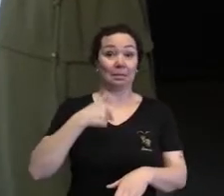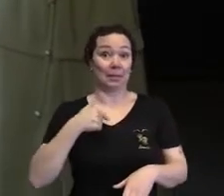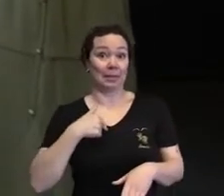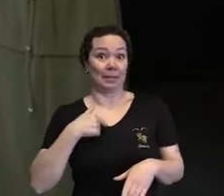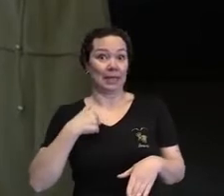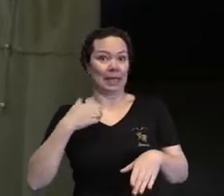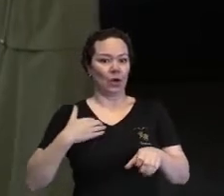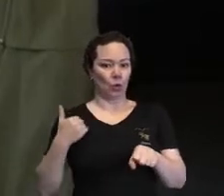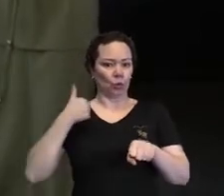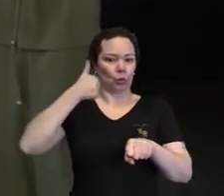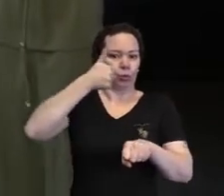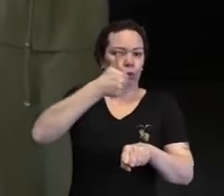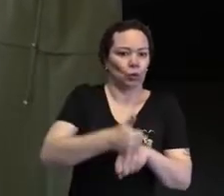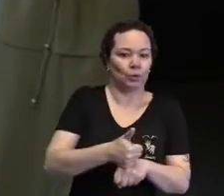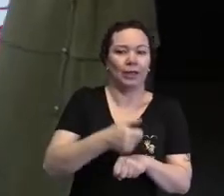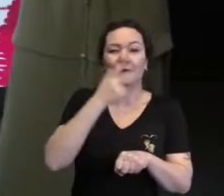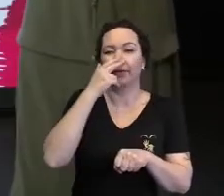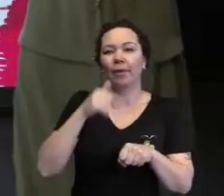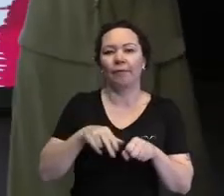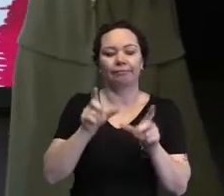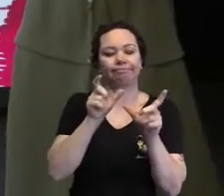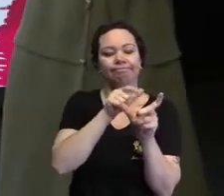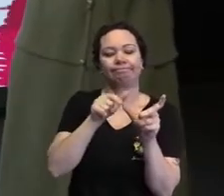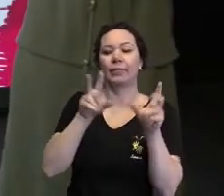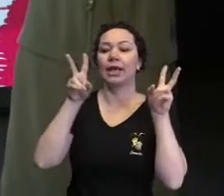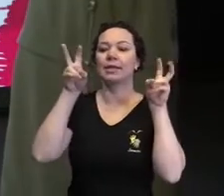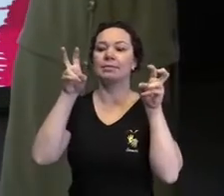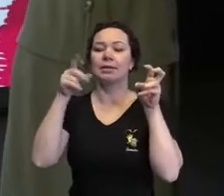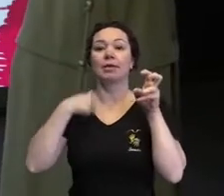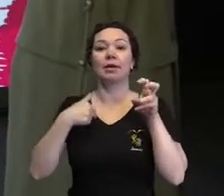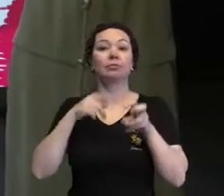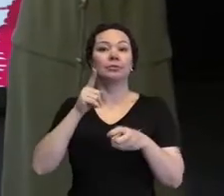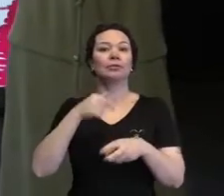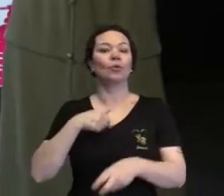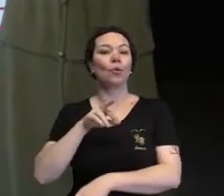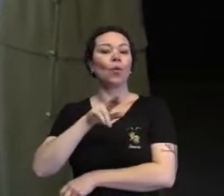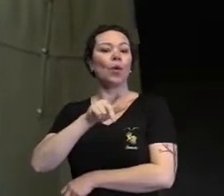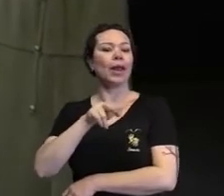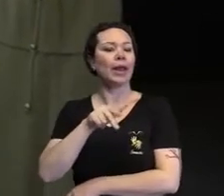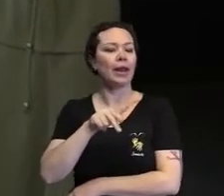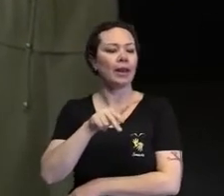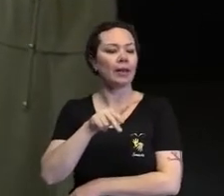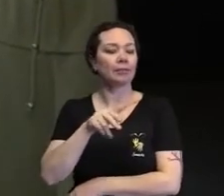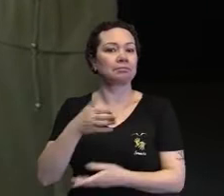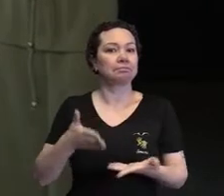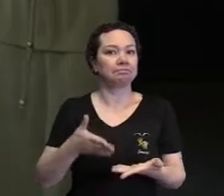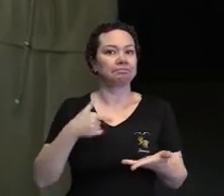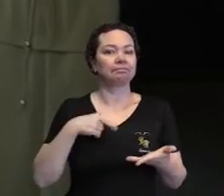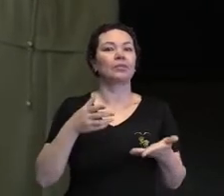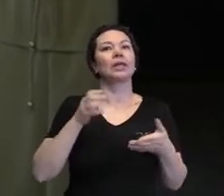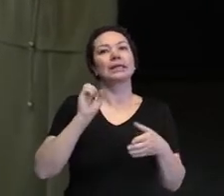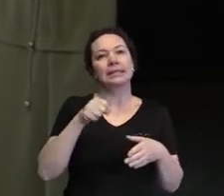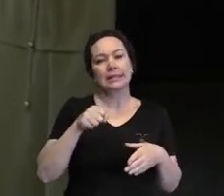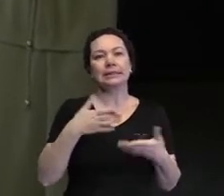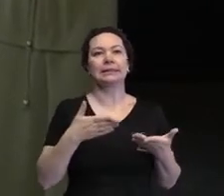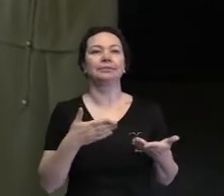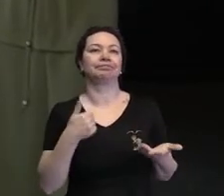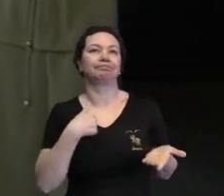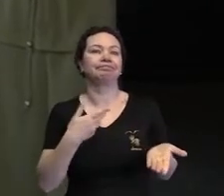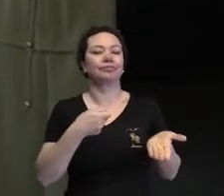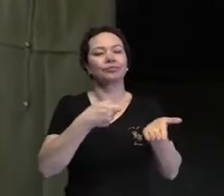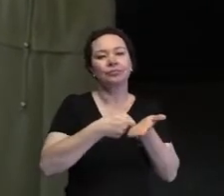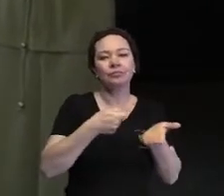entre aspas, aqui, eu acabei assumindo o papel de irmã. Então, muito cuidadosamente, por mais que eu